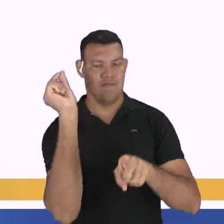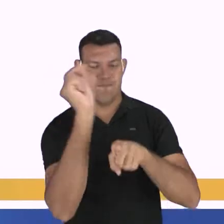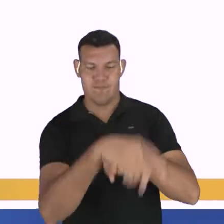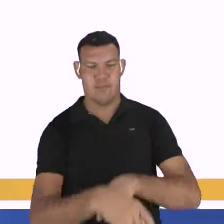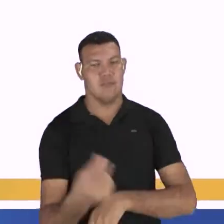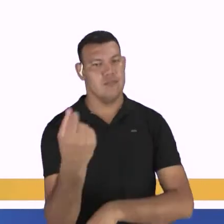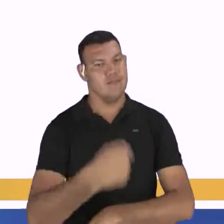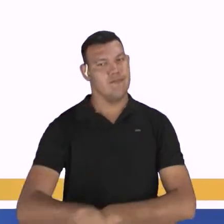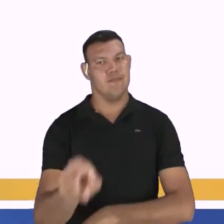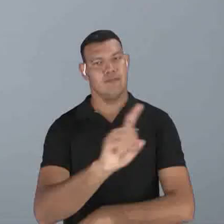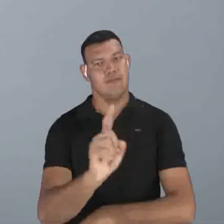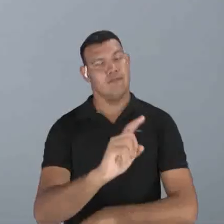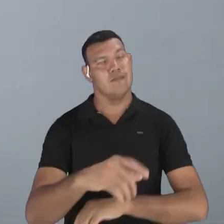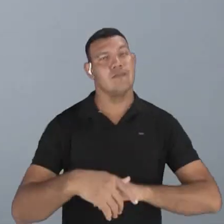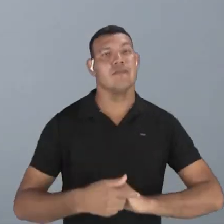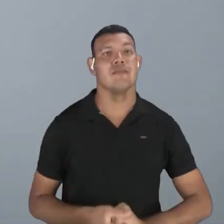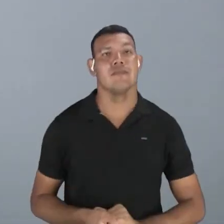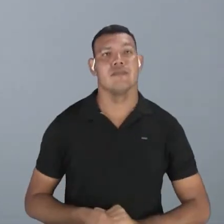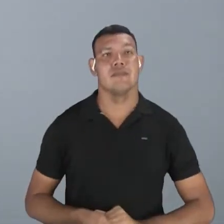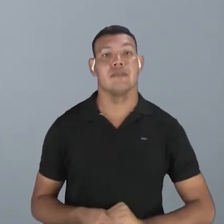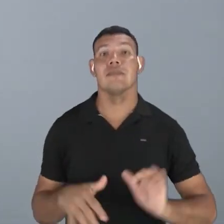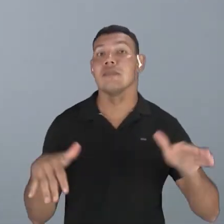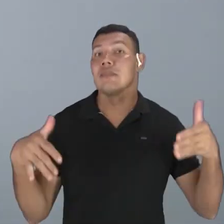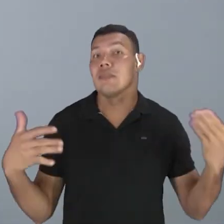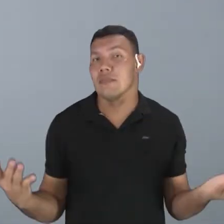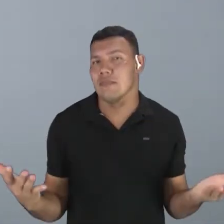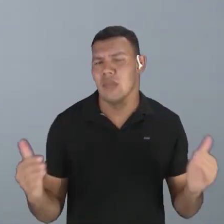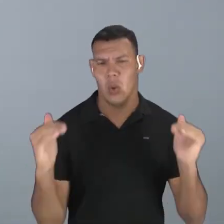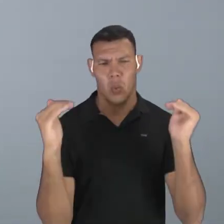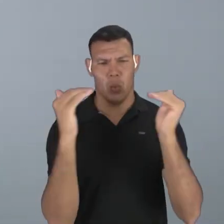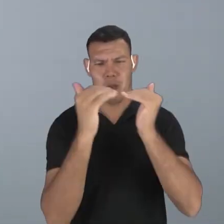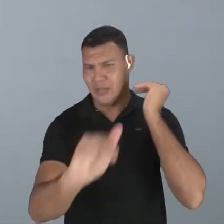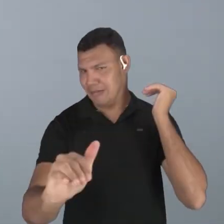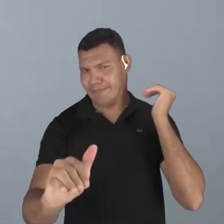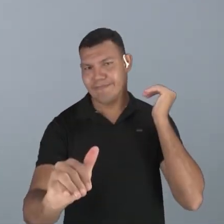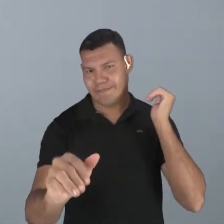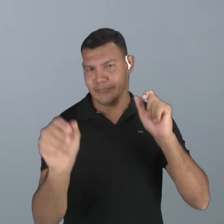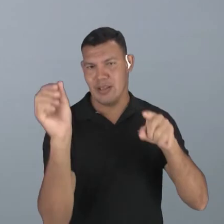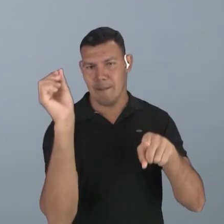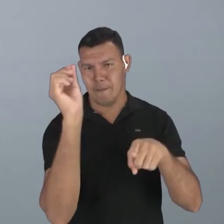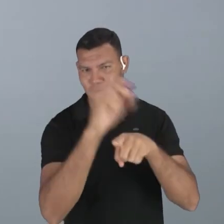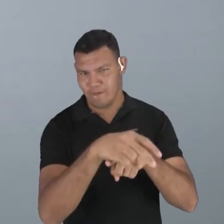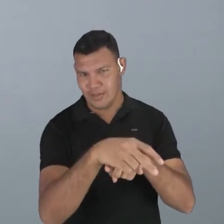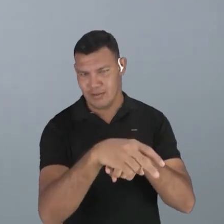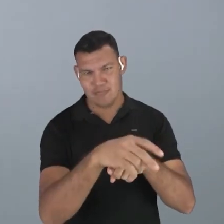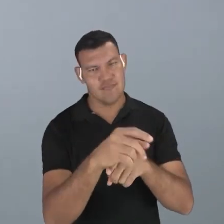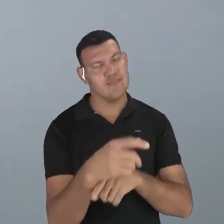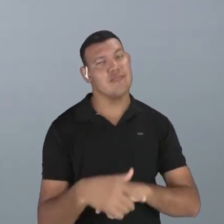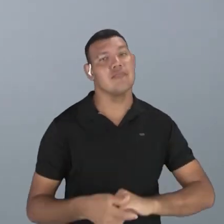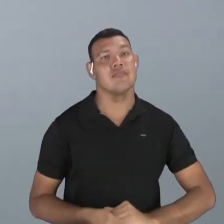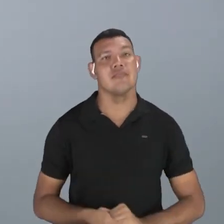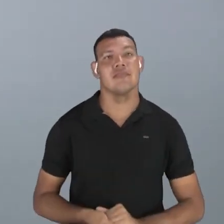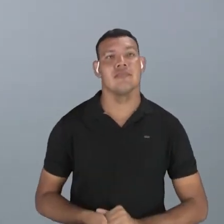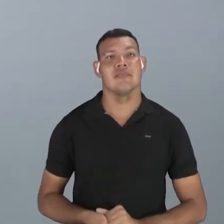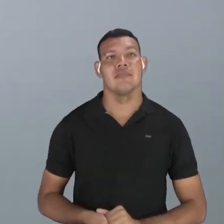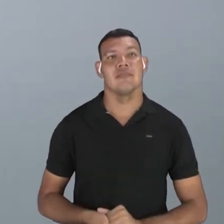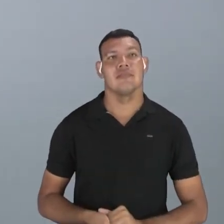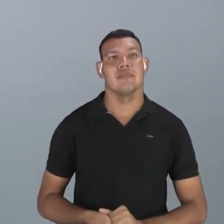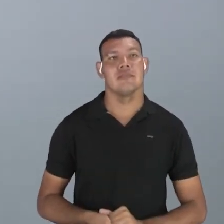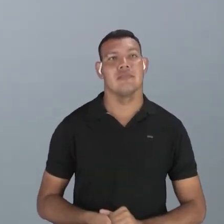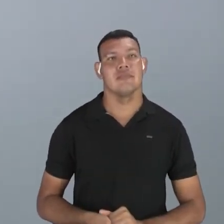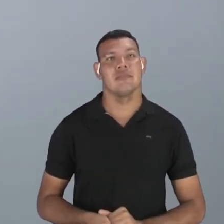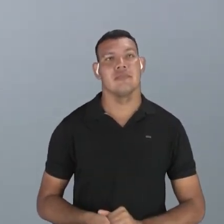sentido de existir, ele é impessoal. Então, não concorda com a palavra vagas. Sendo dessa maneira,